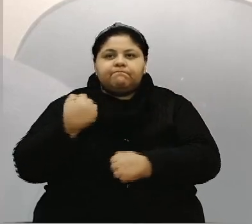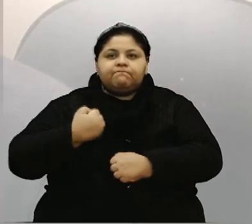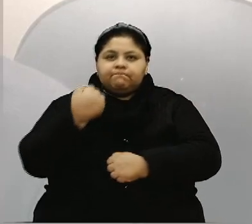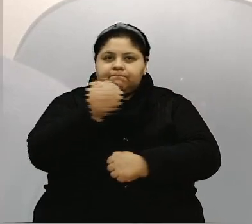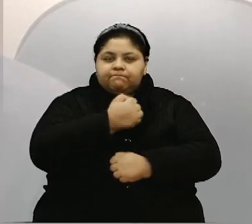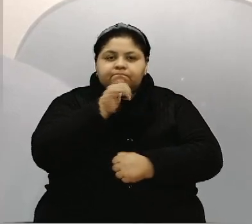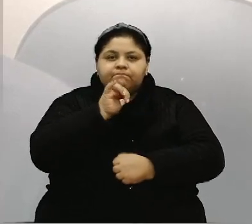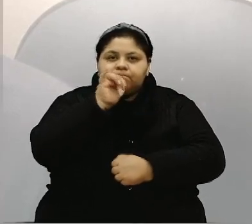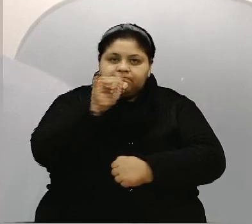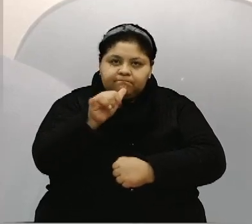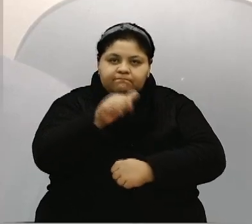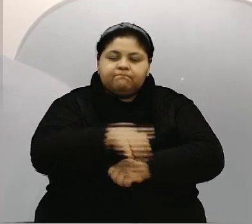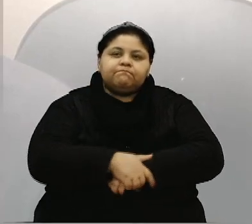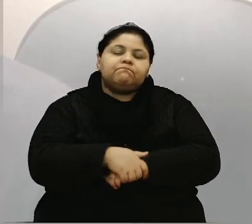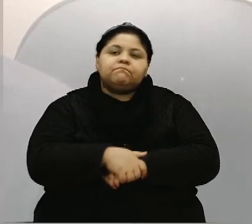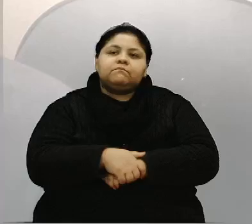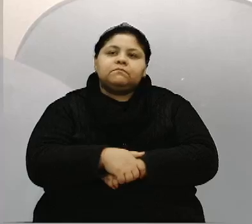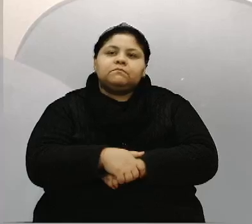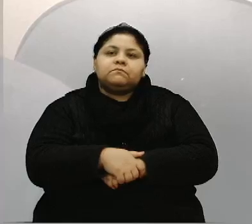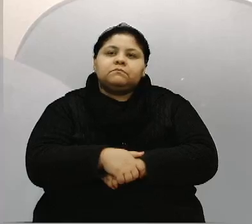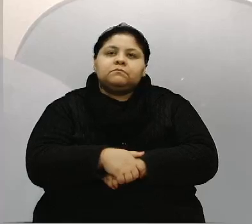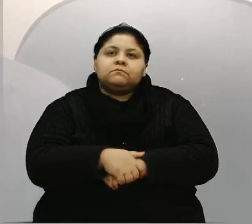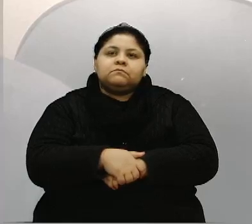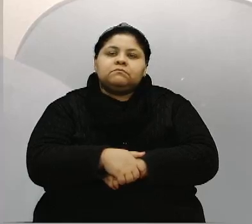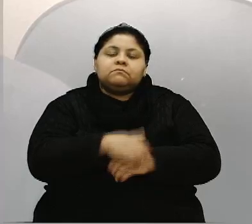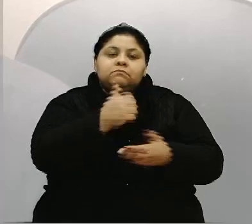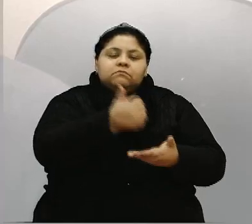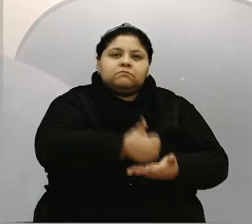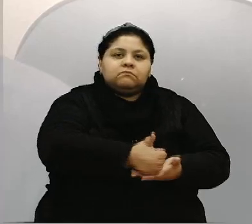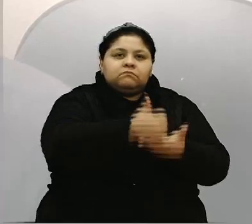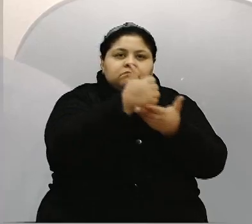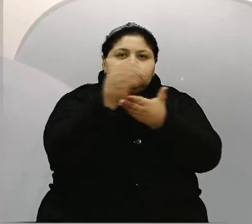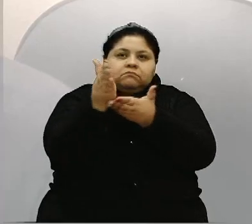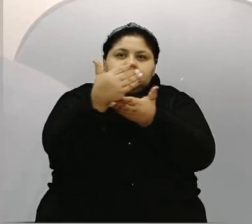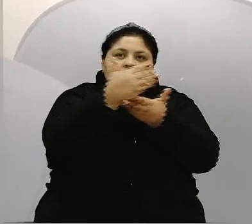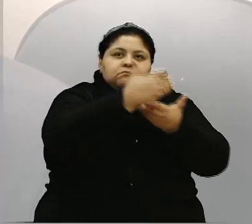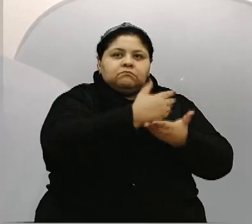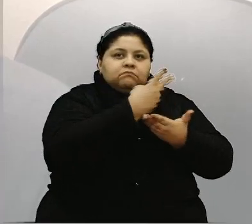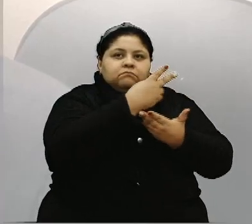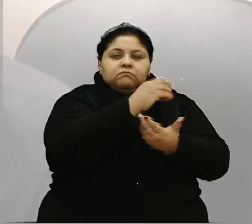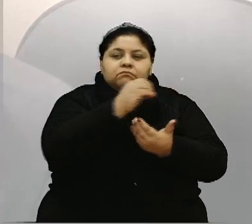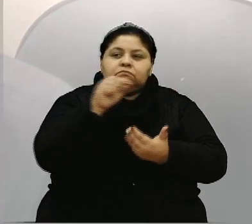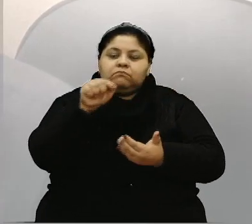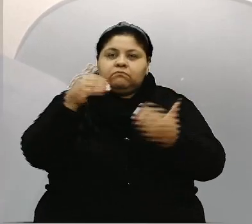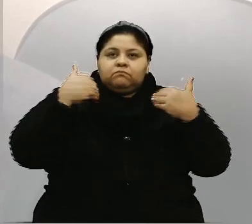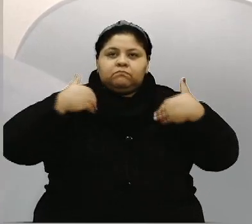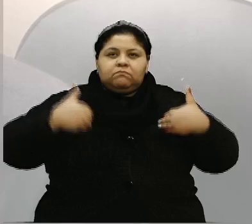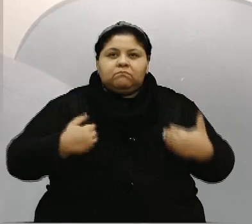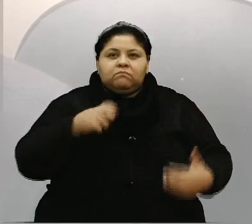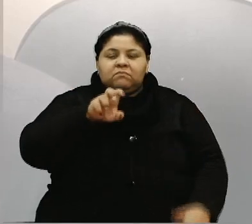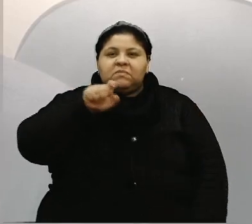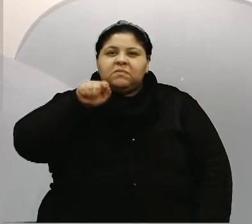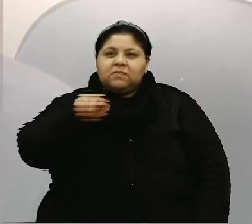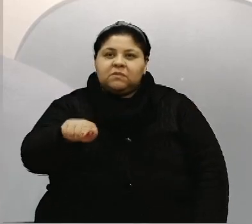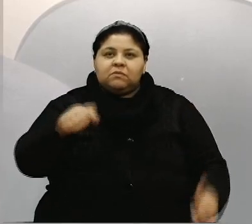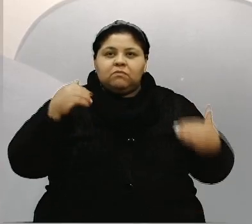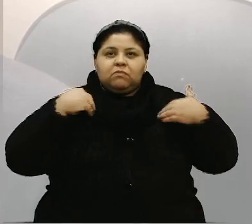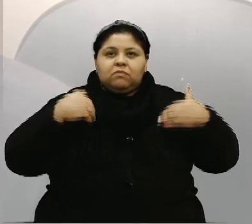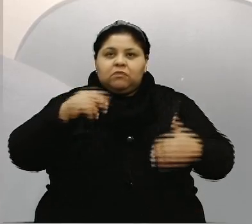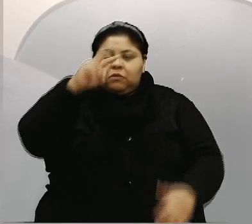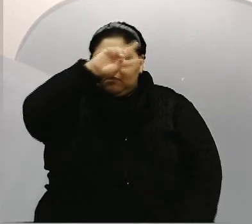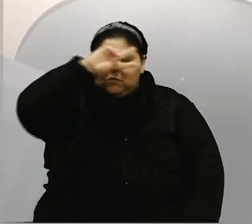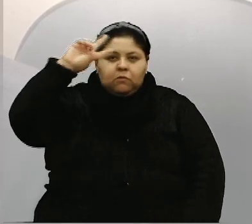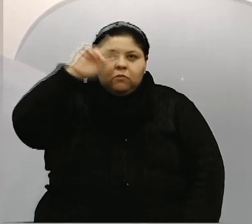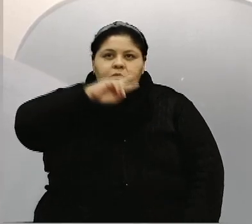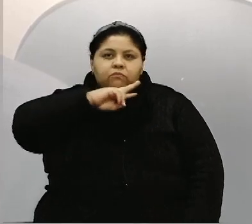ressaltar, do que eles colaboraram e arrecadaram, 200 mil peças de roupas, 5 mil peças de roupas íntimas, 90